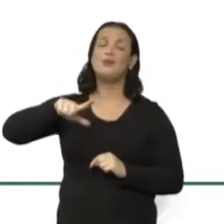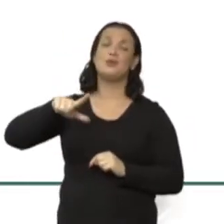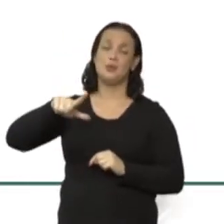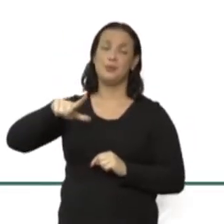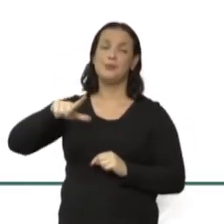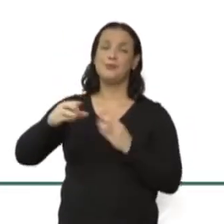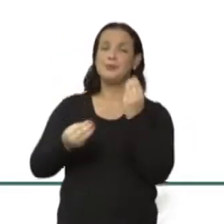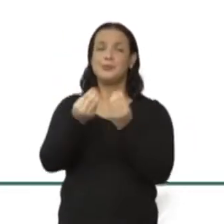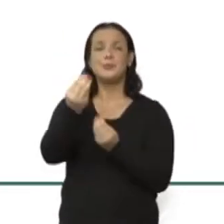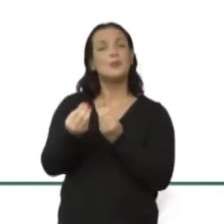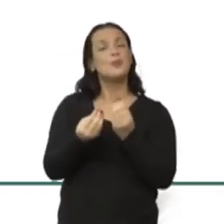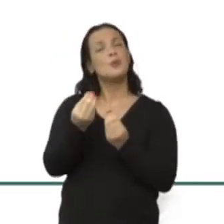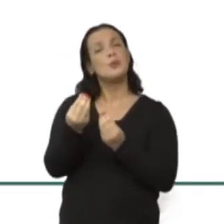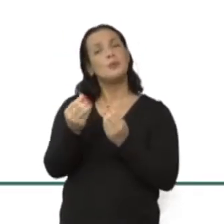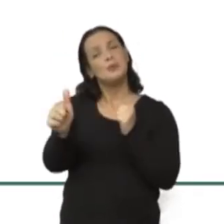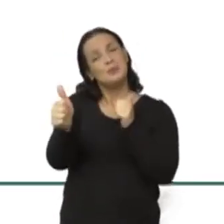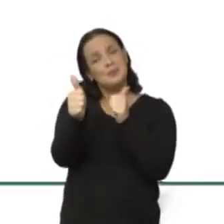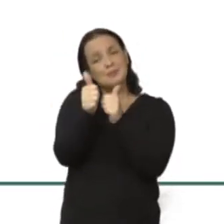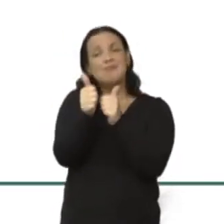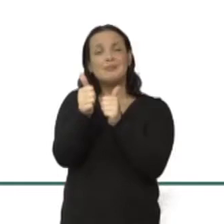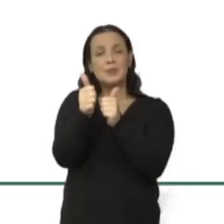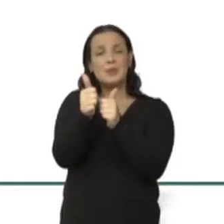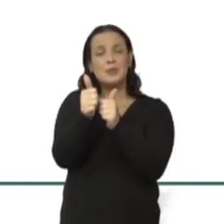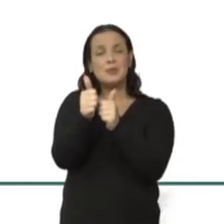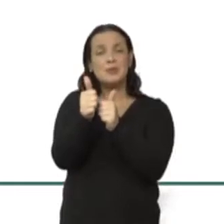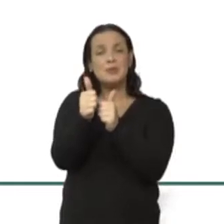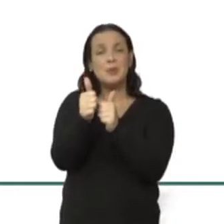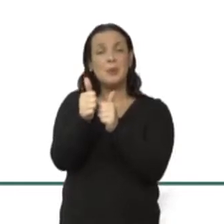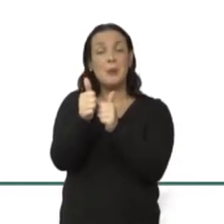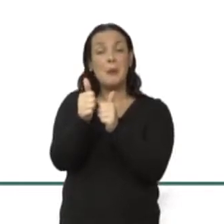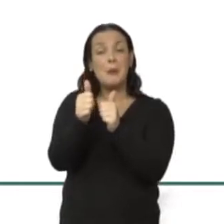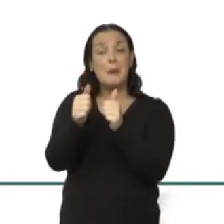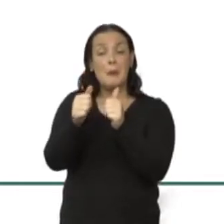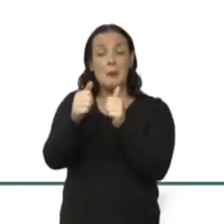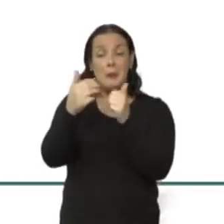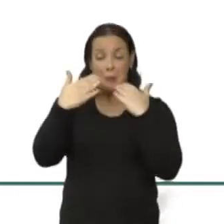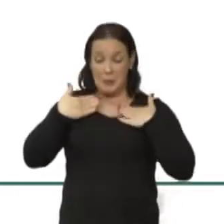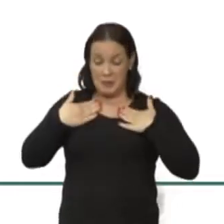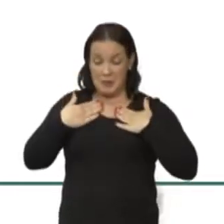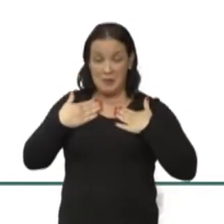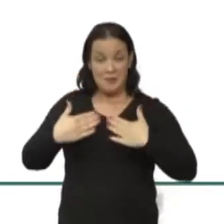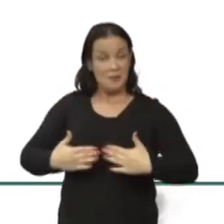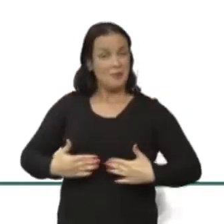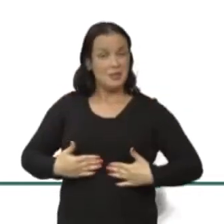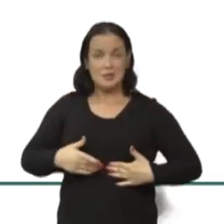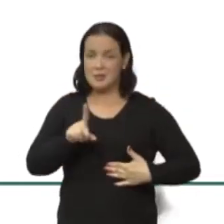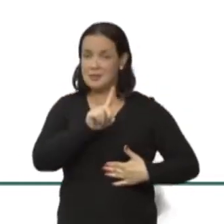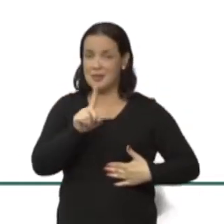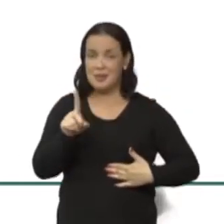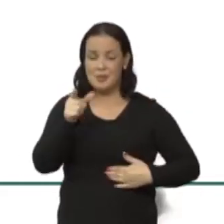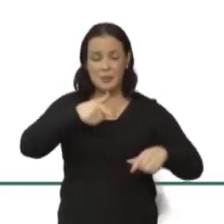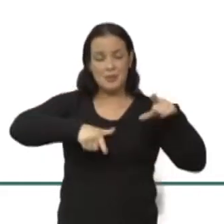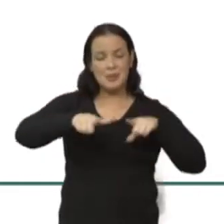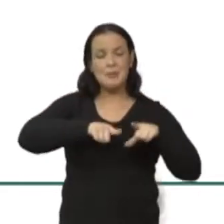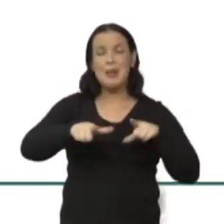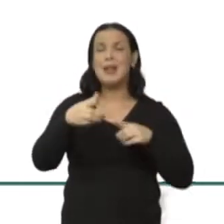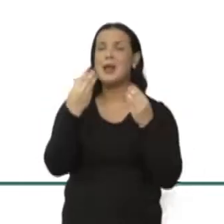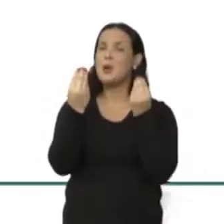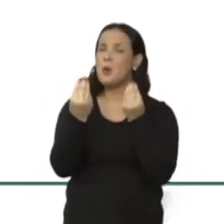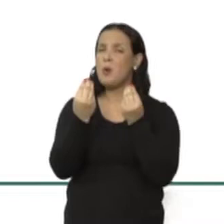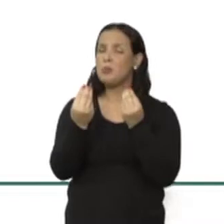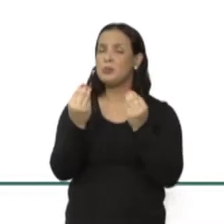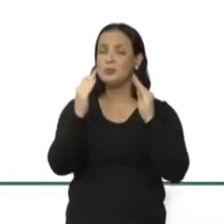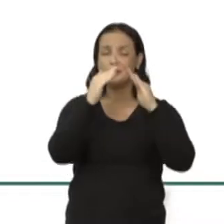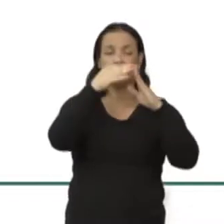estar próximo, sem estar fisicamente, como trabalhar de uma forma mais remota e